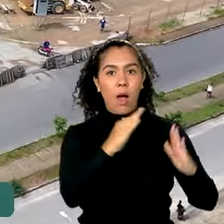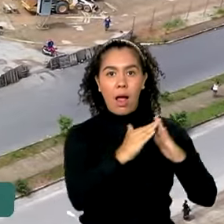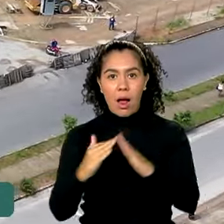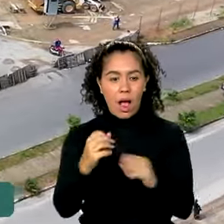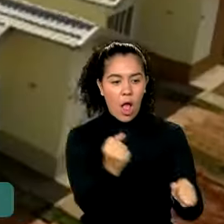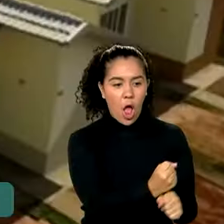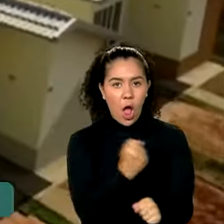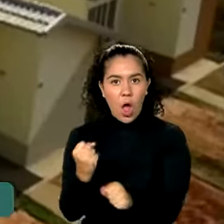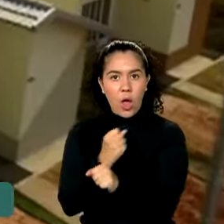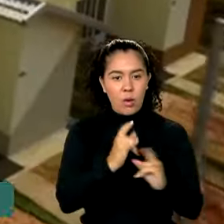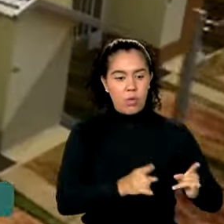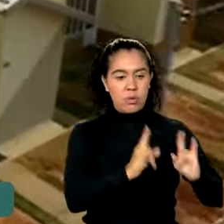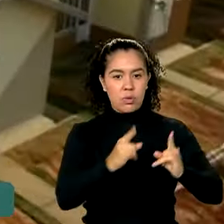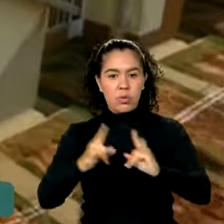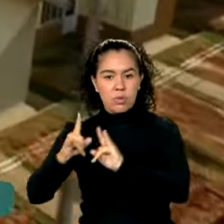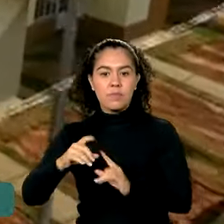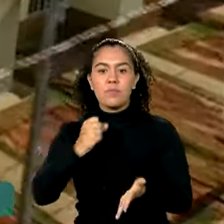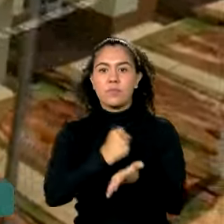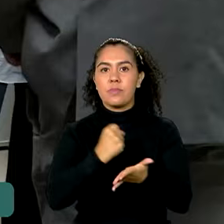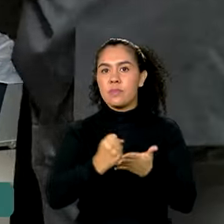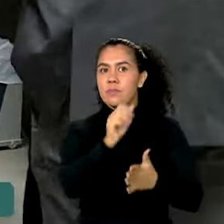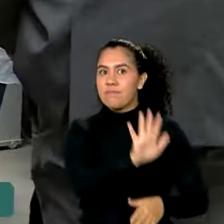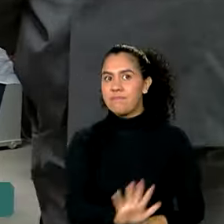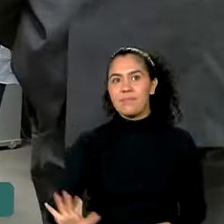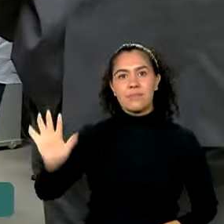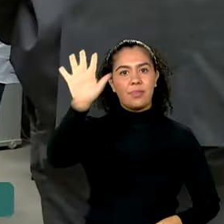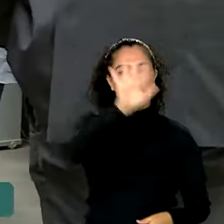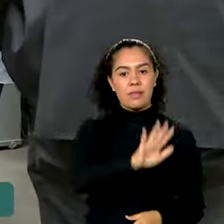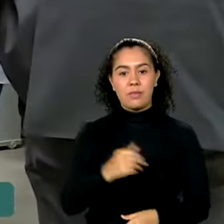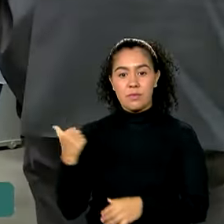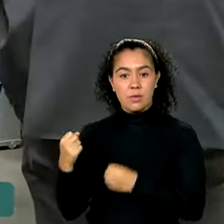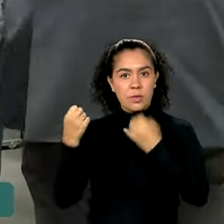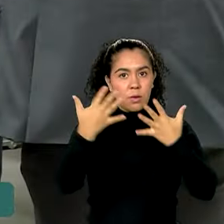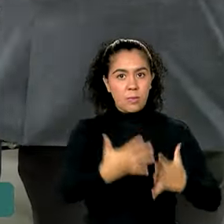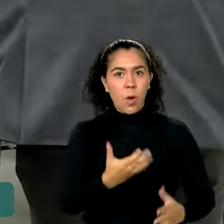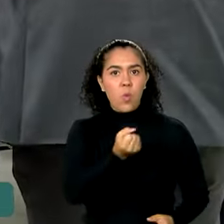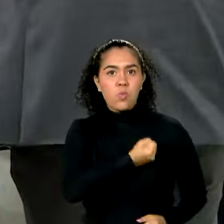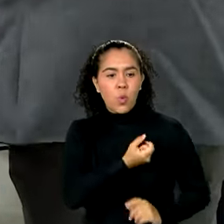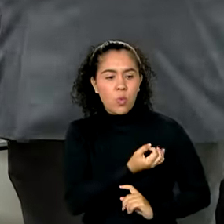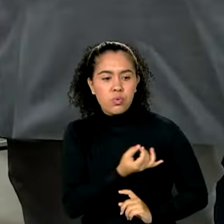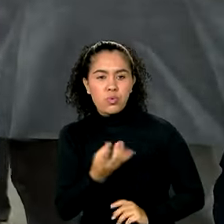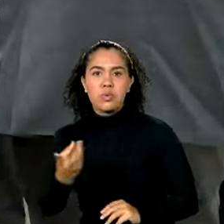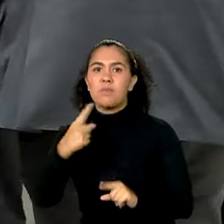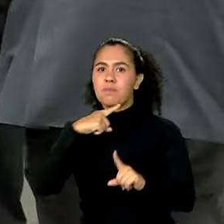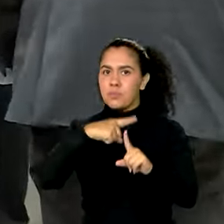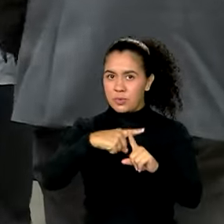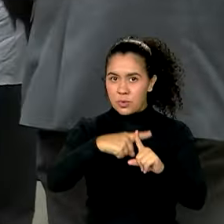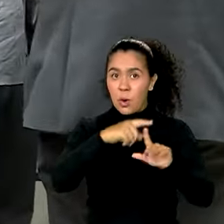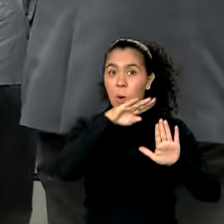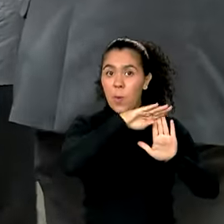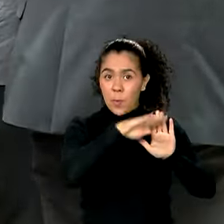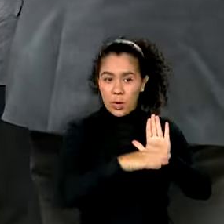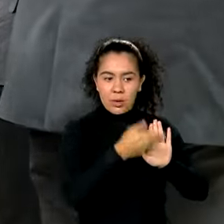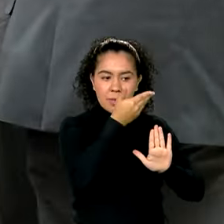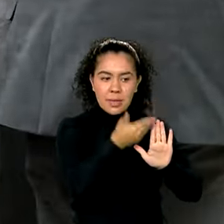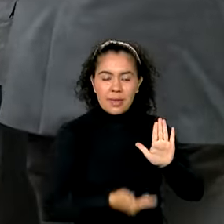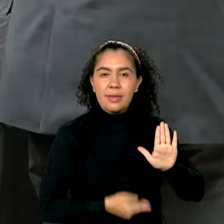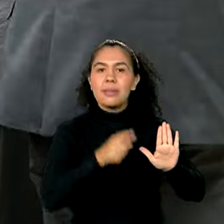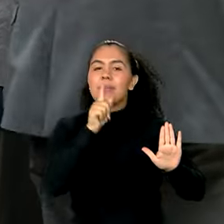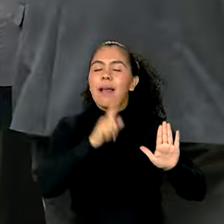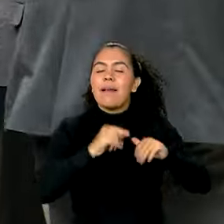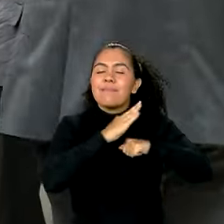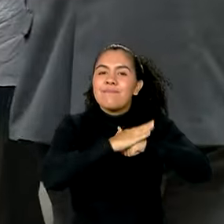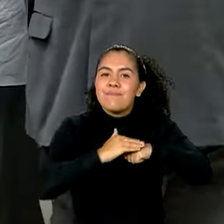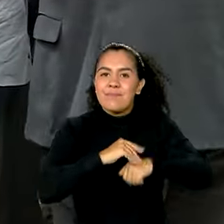contratadas pelo programa em todo o Brasil os números são significativos esse programa que é um programa do coração do presidente